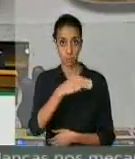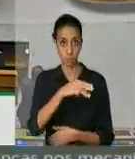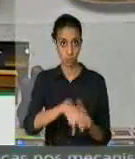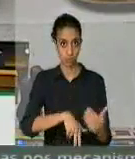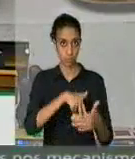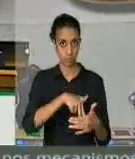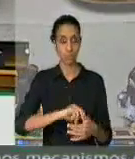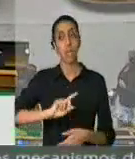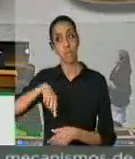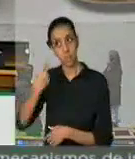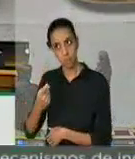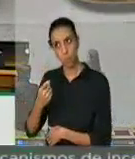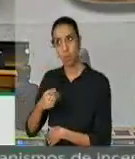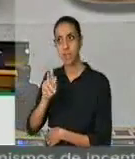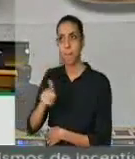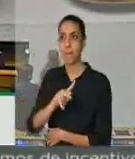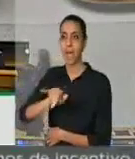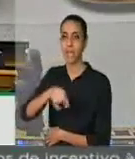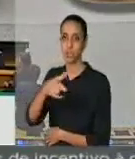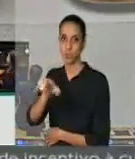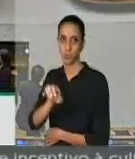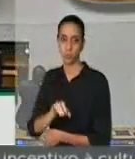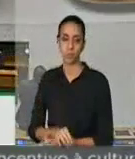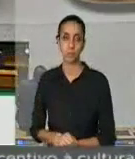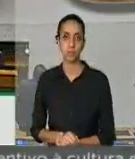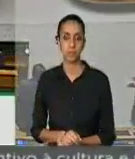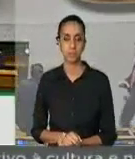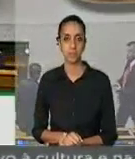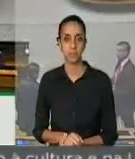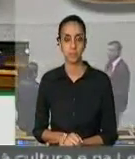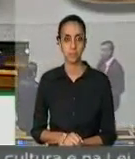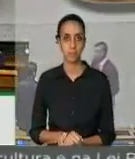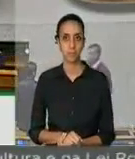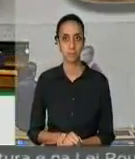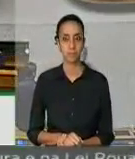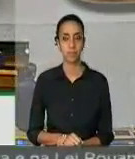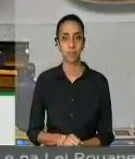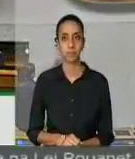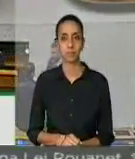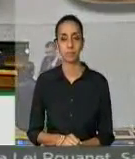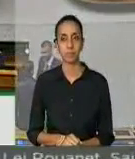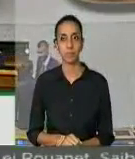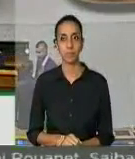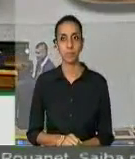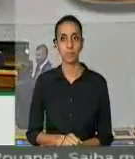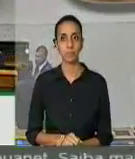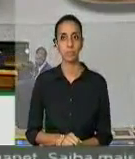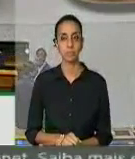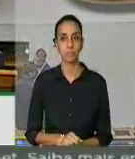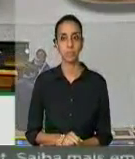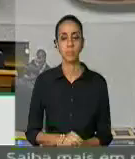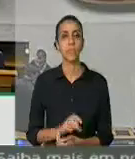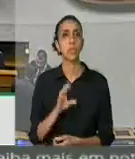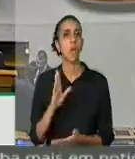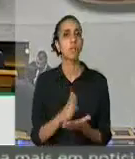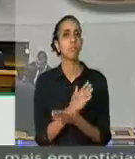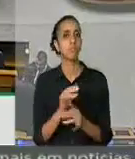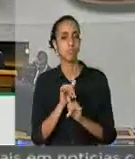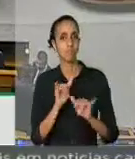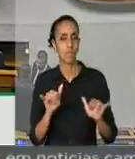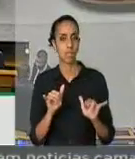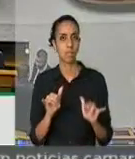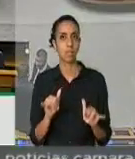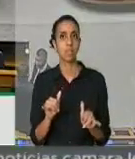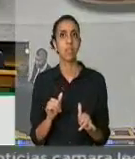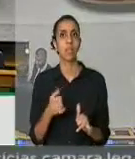tribuna, depois Padre João. Sr. Presidente, Sras. Deputadas, Sr. Deputado, para fazer alguns registros de eventos